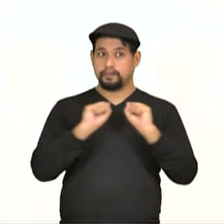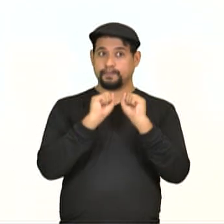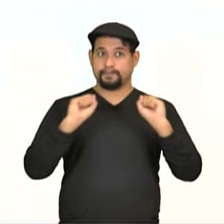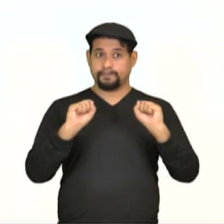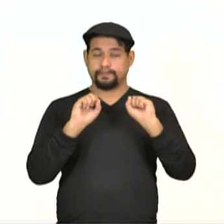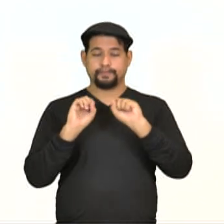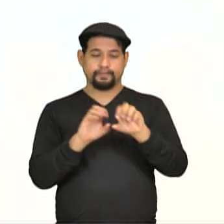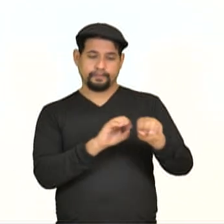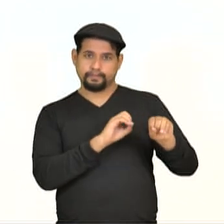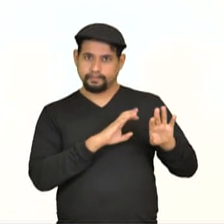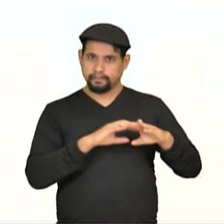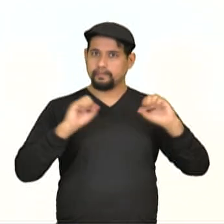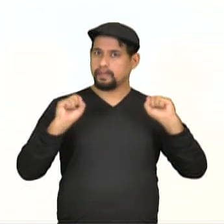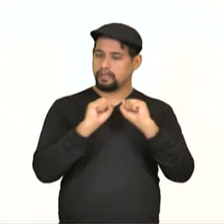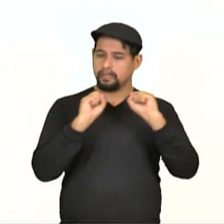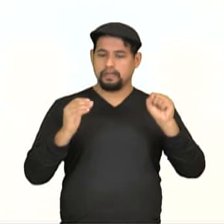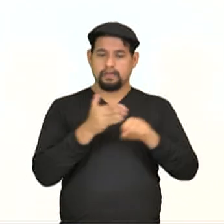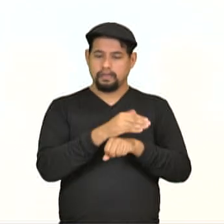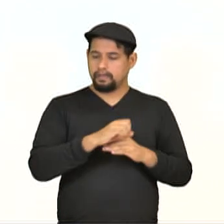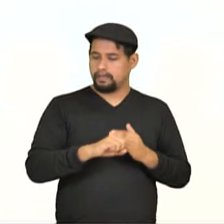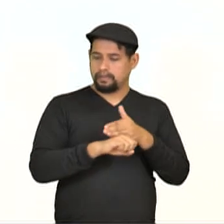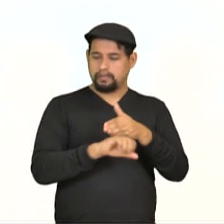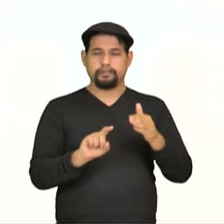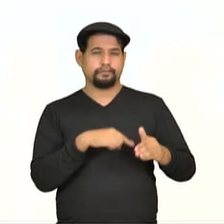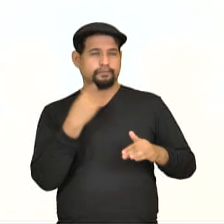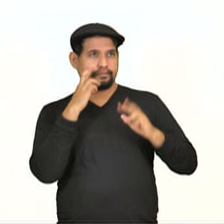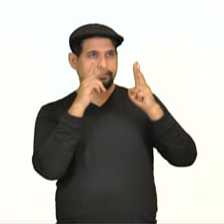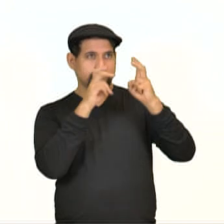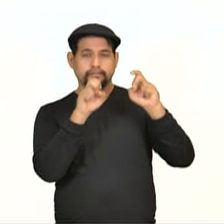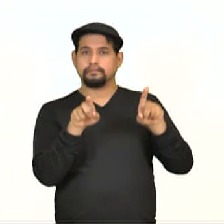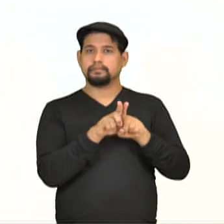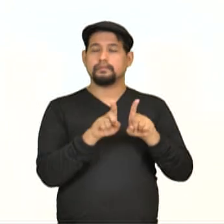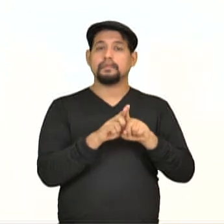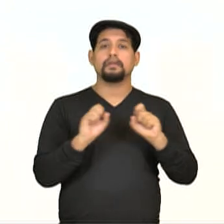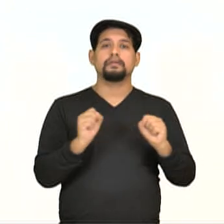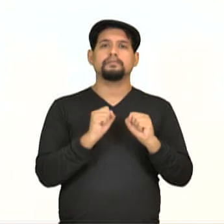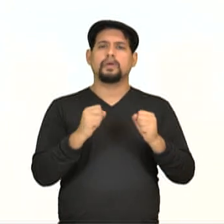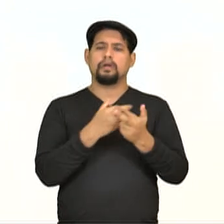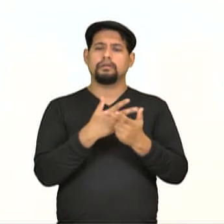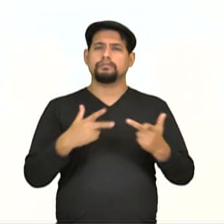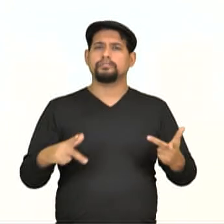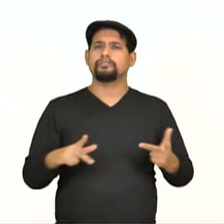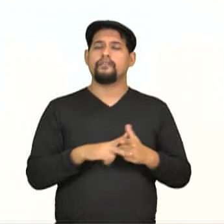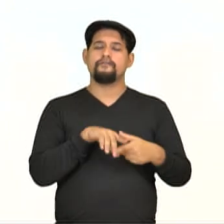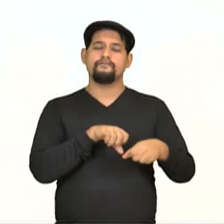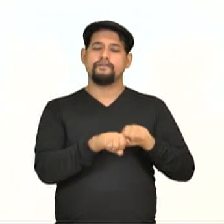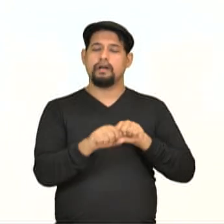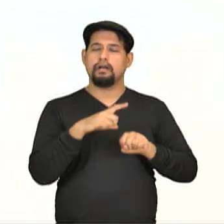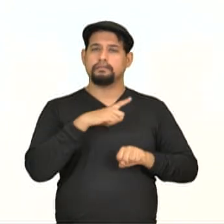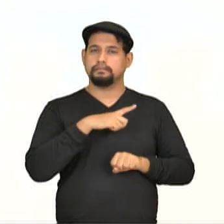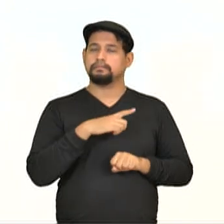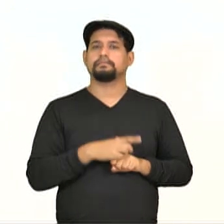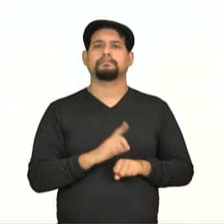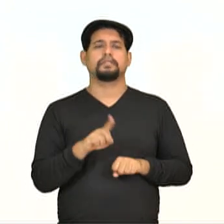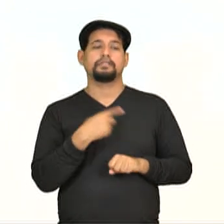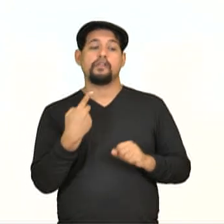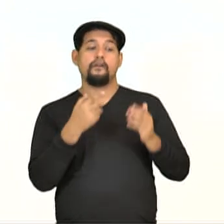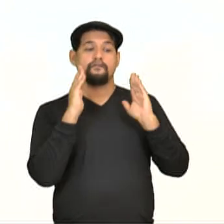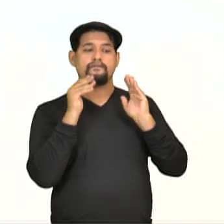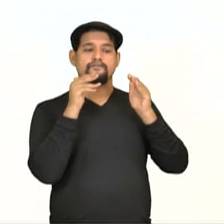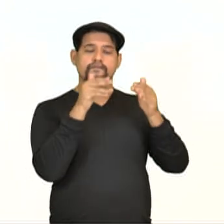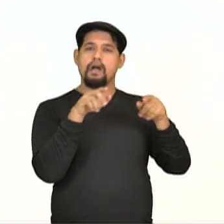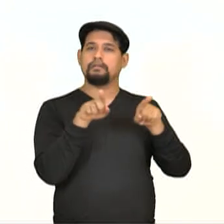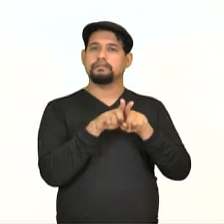educacional, esporte de participação, que é o que a gente vai ver, esporte de rendimento e esporte de formação. Então dando ênfase ao